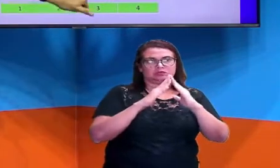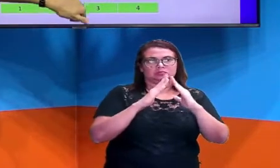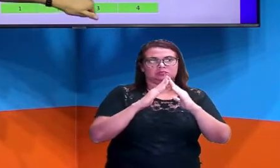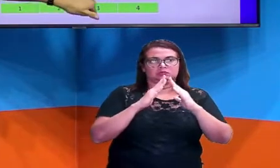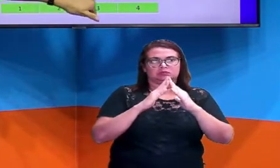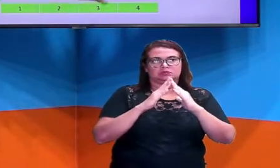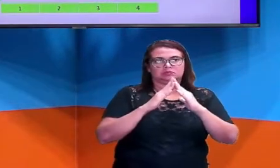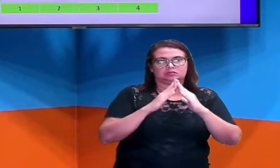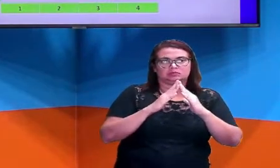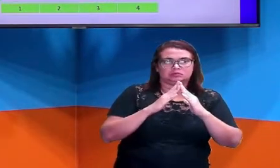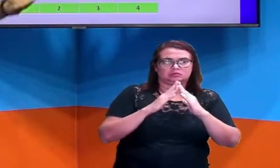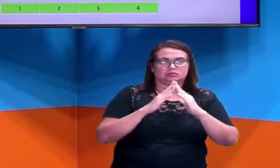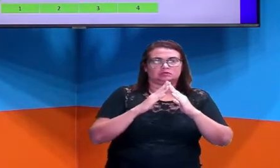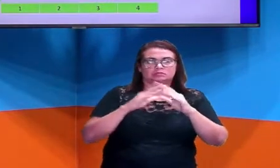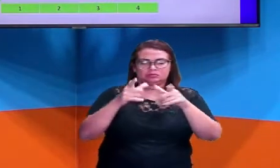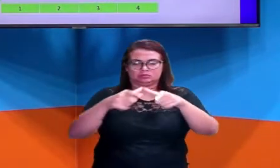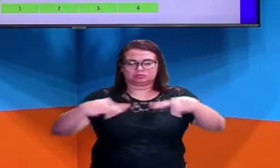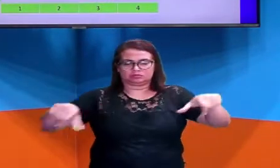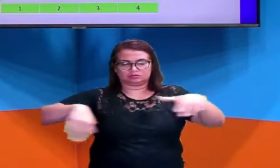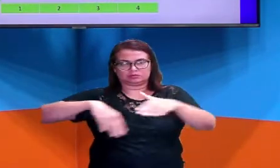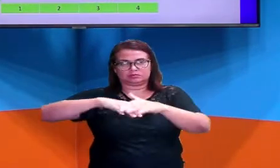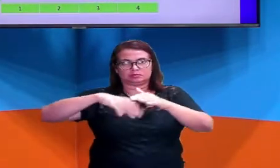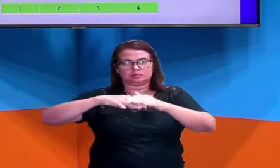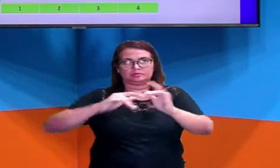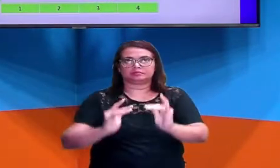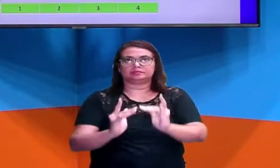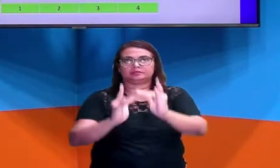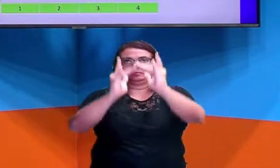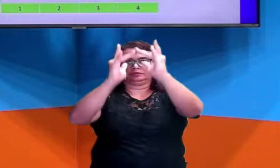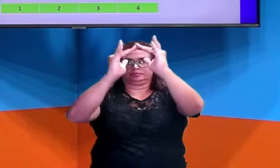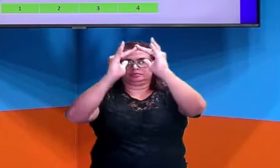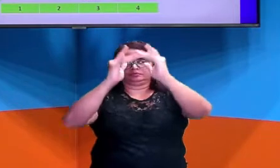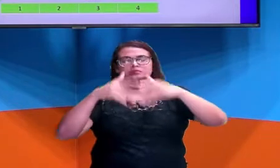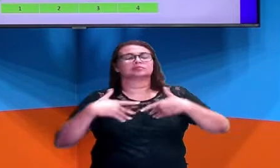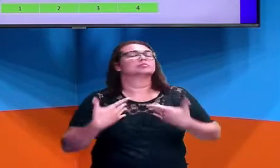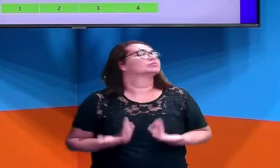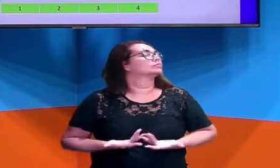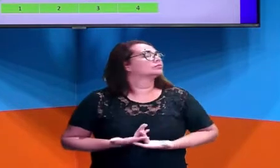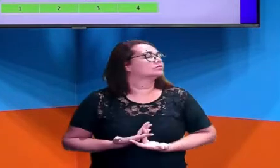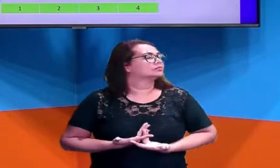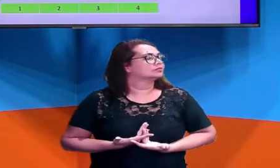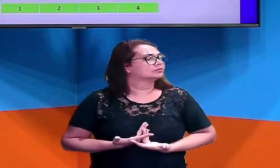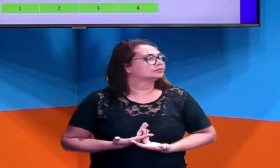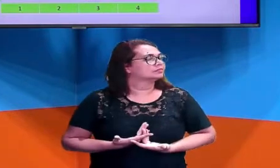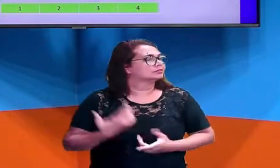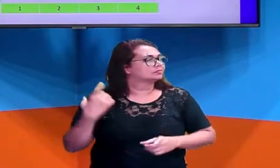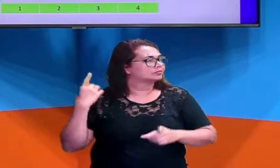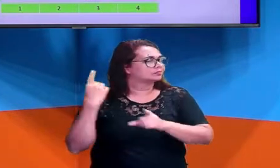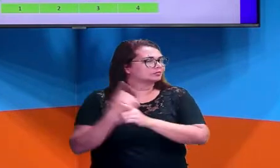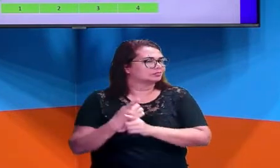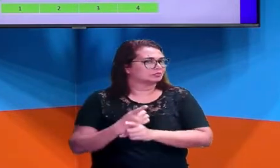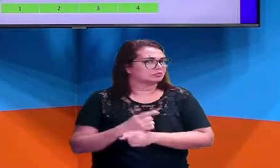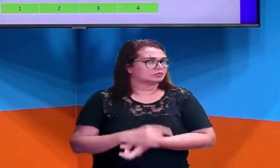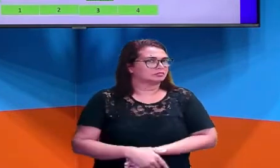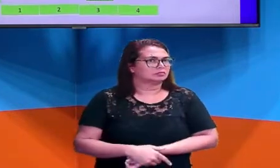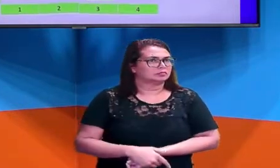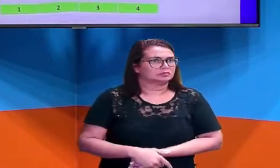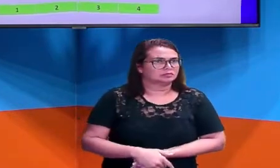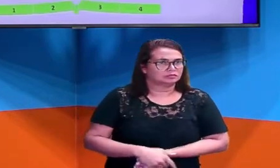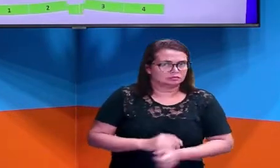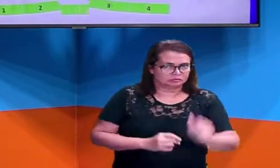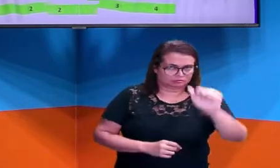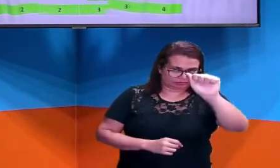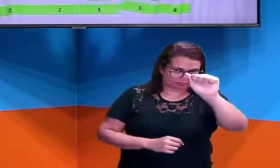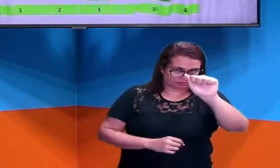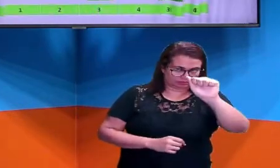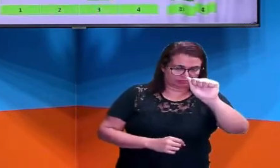né? Tenho aqui um campo de futebol e um prédio. Então vamos lá analisar melhor cada pergunta. Então vamos para a letra